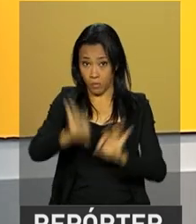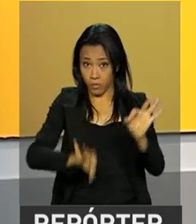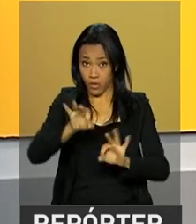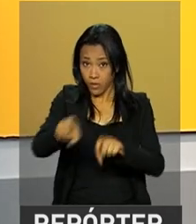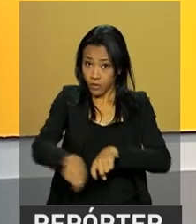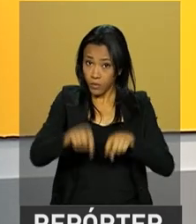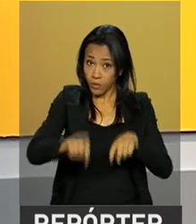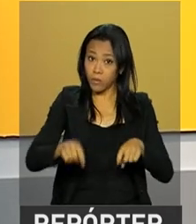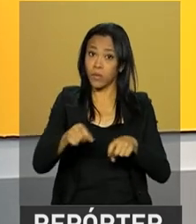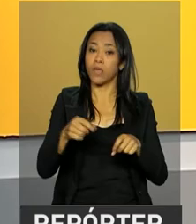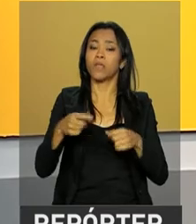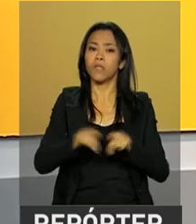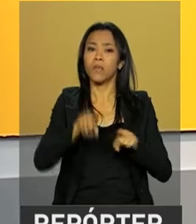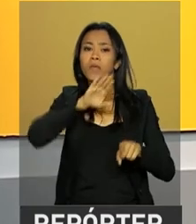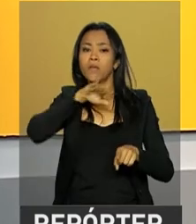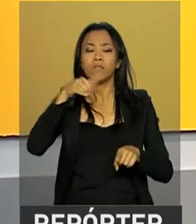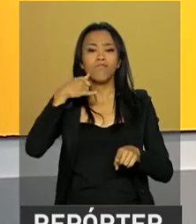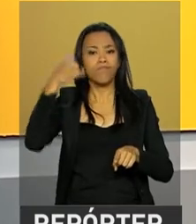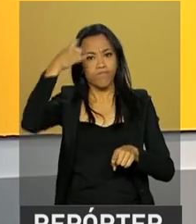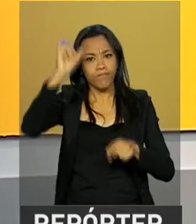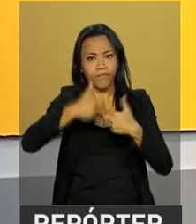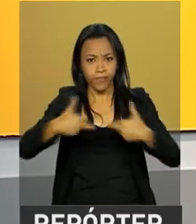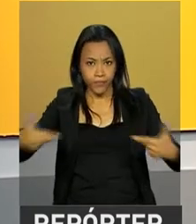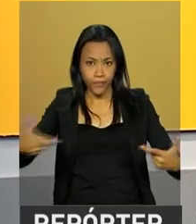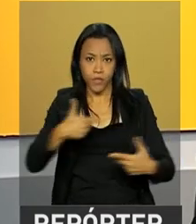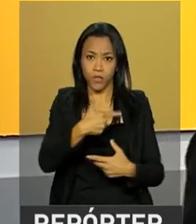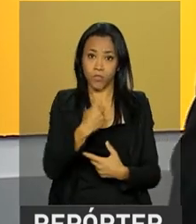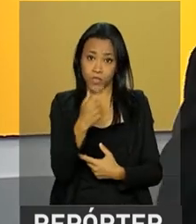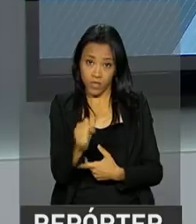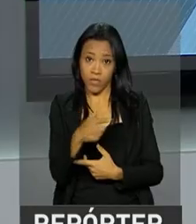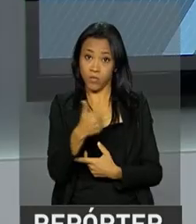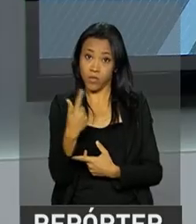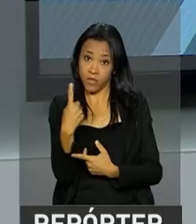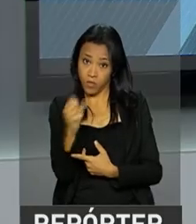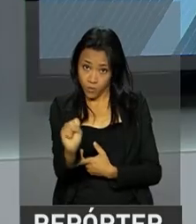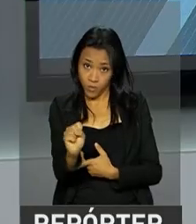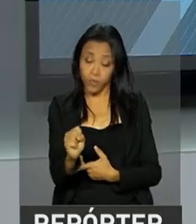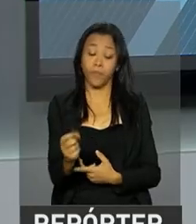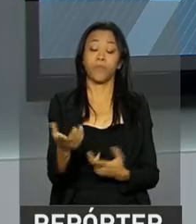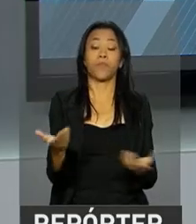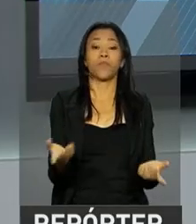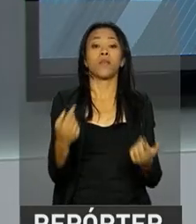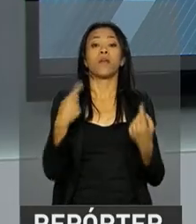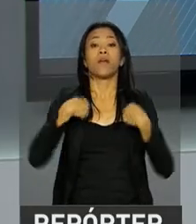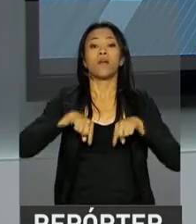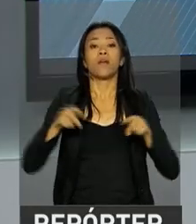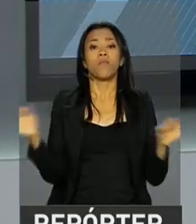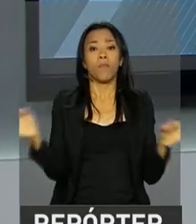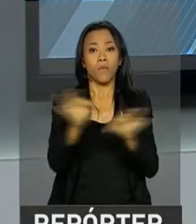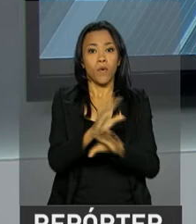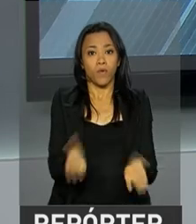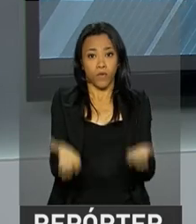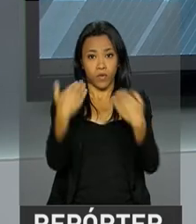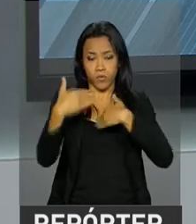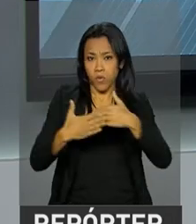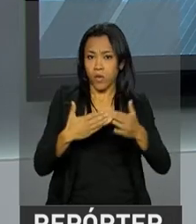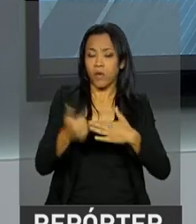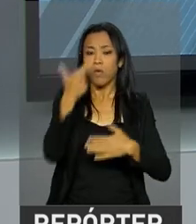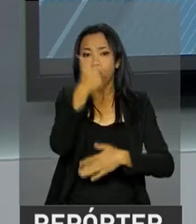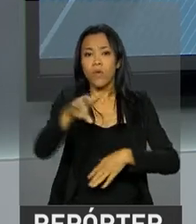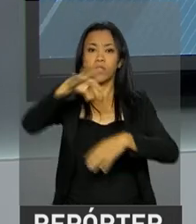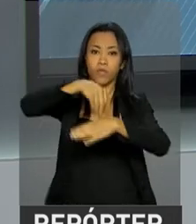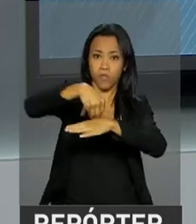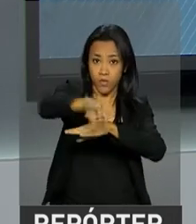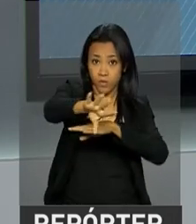-2018, anunciado em junho pelo governo federal. E o Repórter NBR fica por aqui. Voltamos a qualquer momento com outras